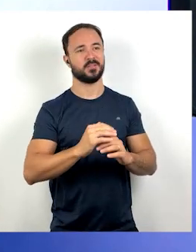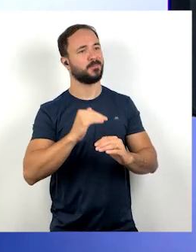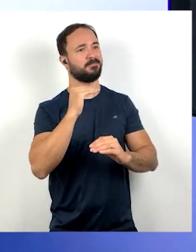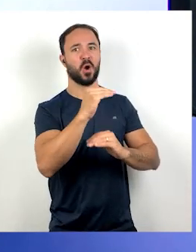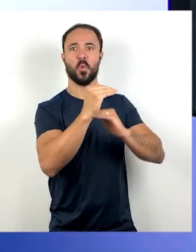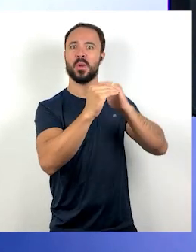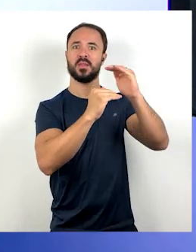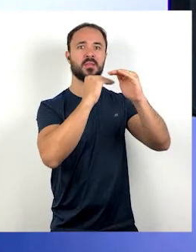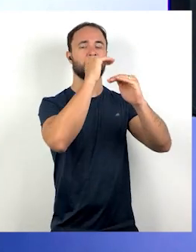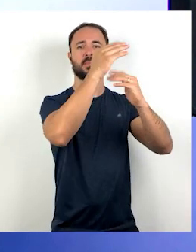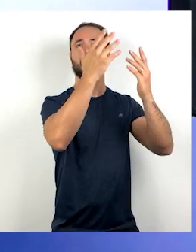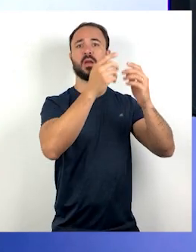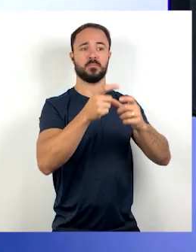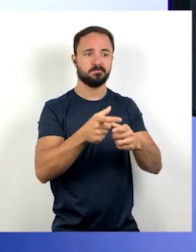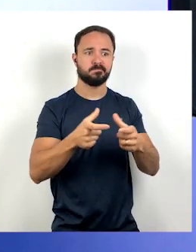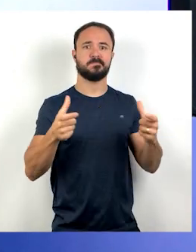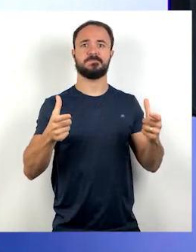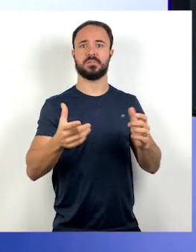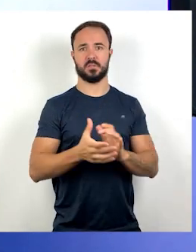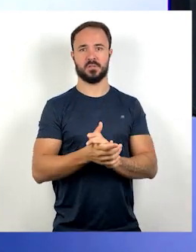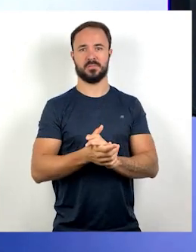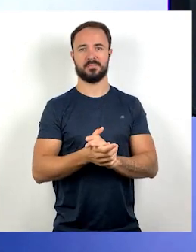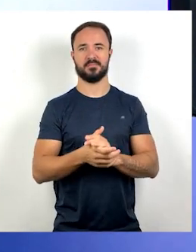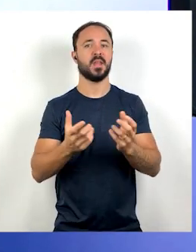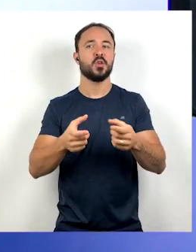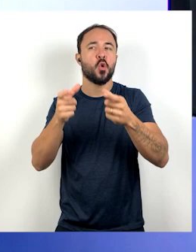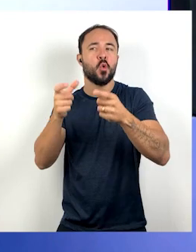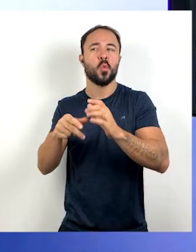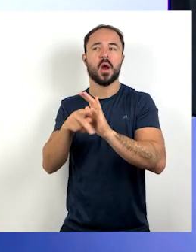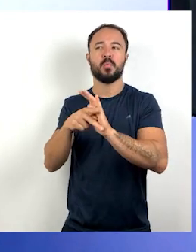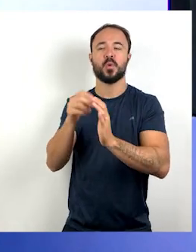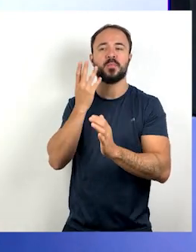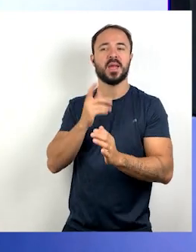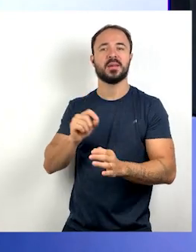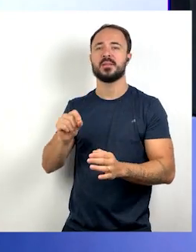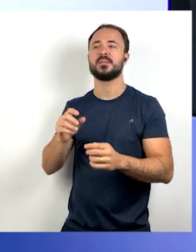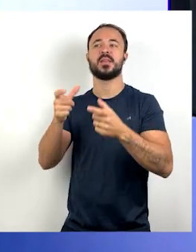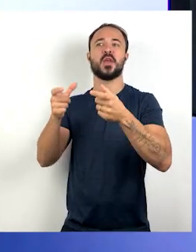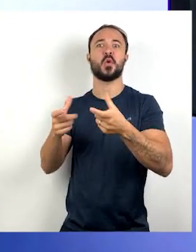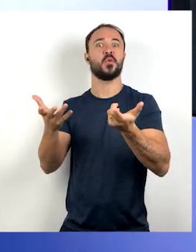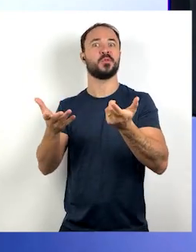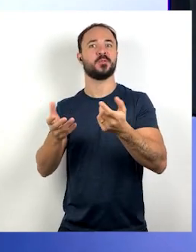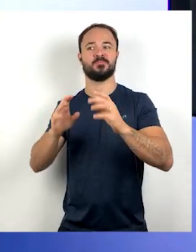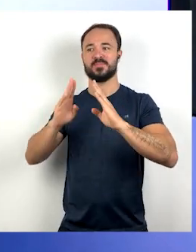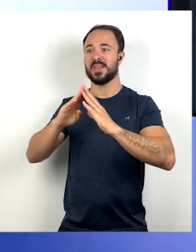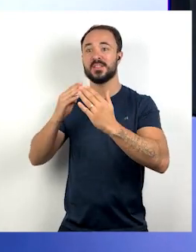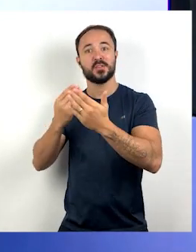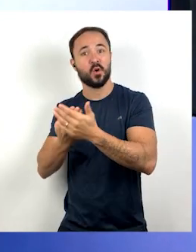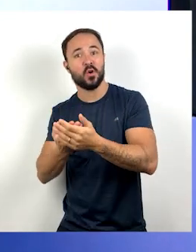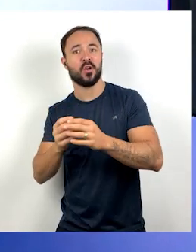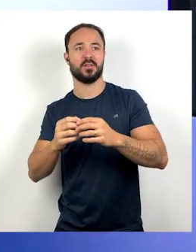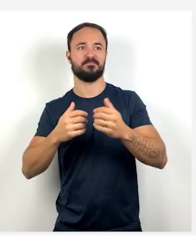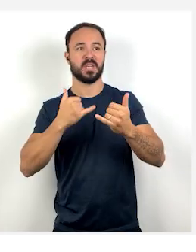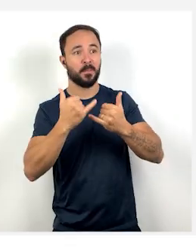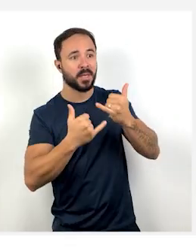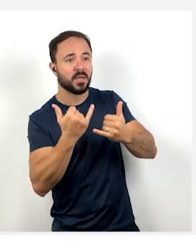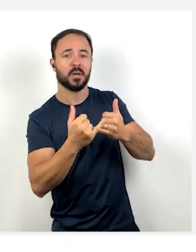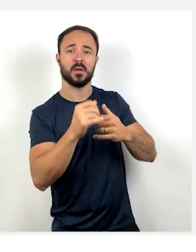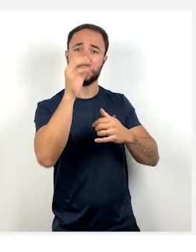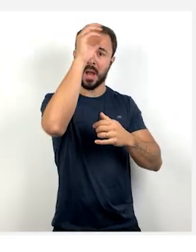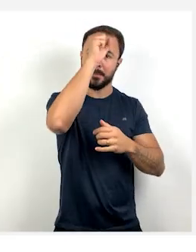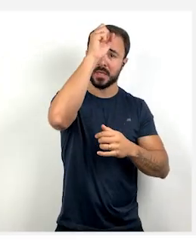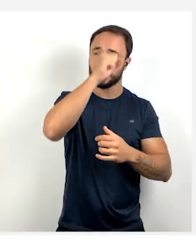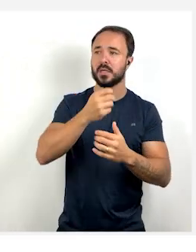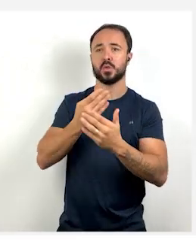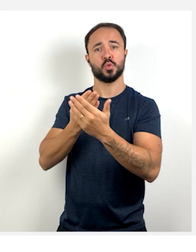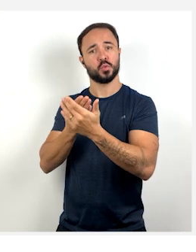da criança é onde? É na escola, estudando, brincando, se preparando para ter um futuro brilhante pela frente, né? E